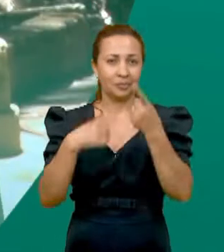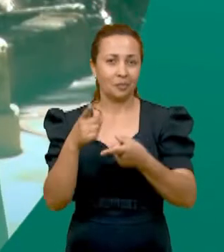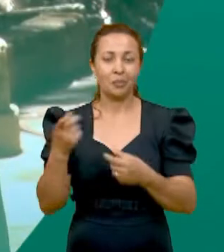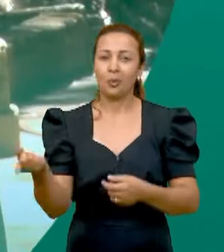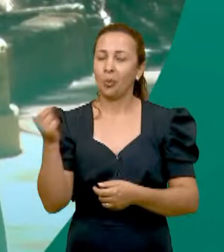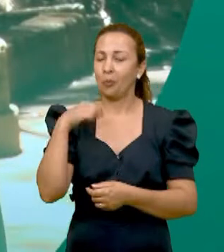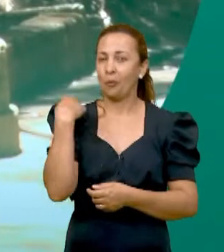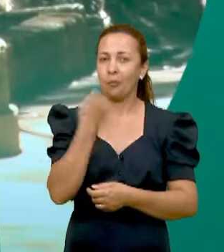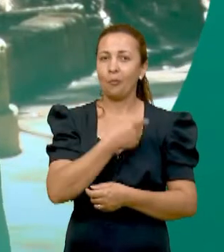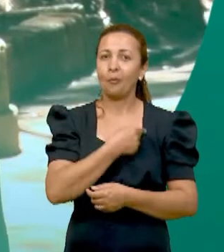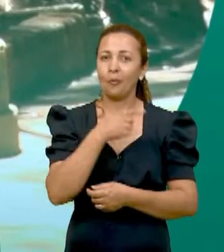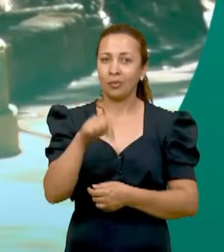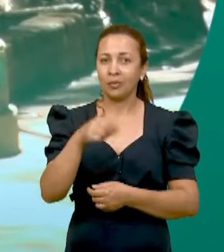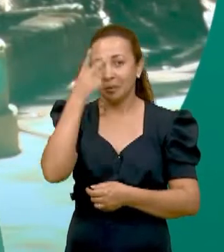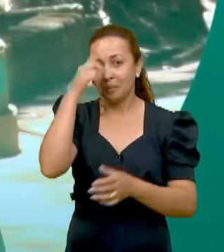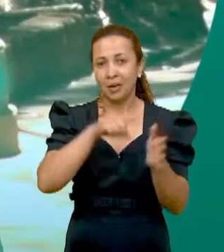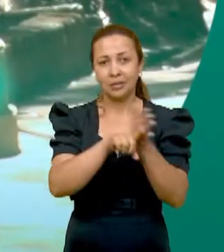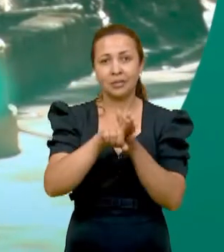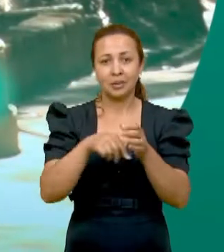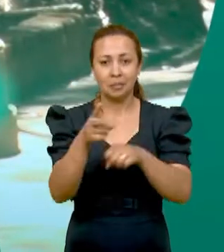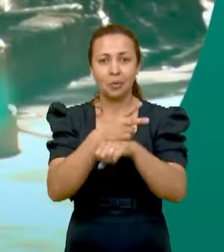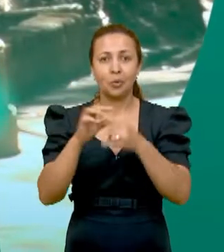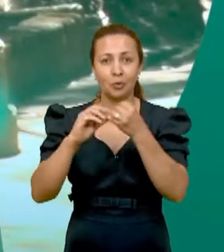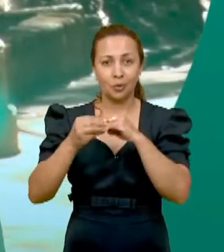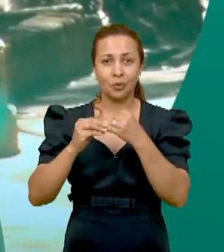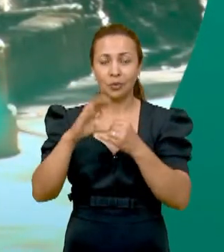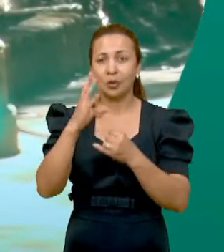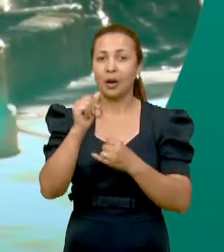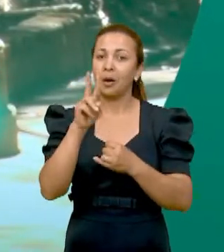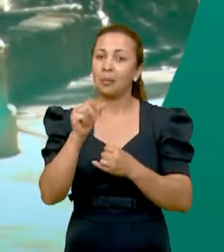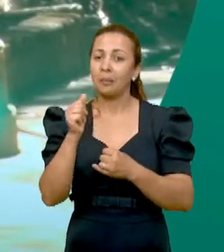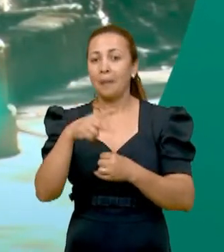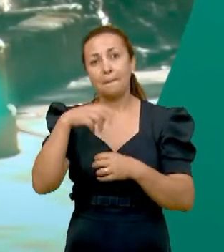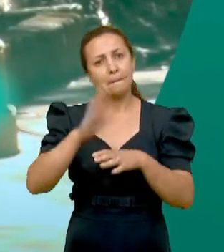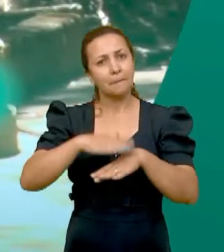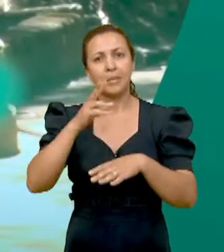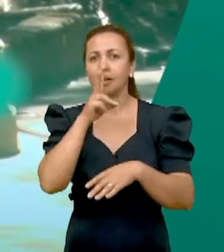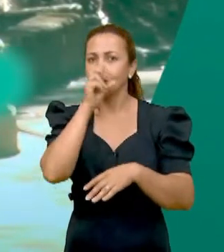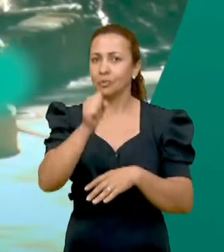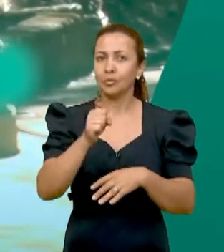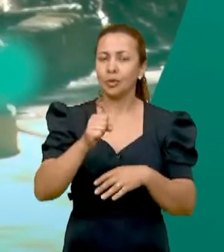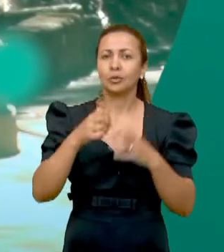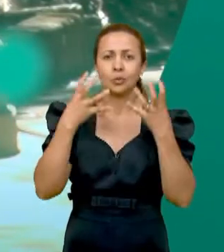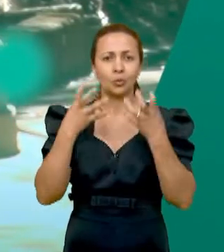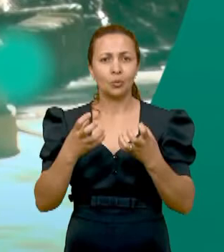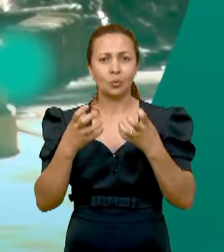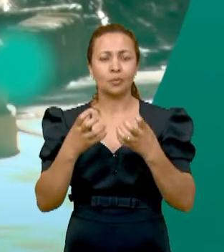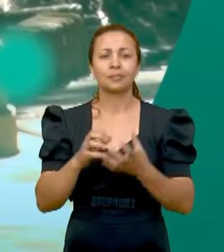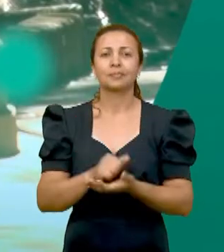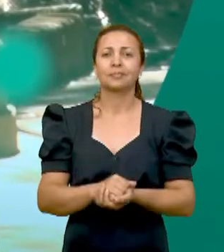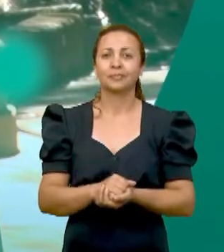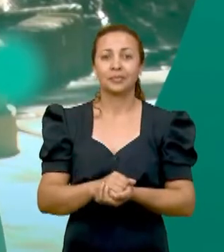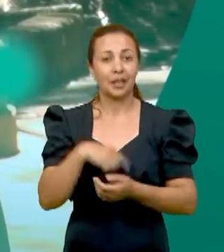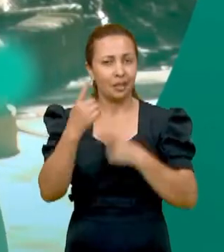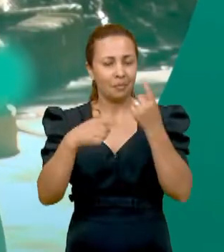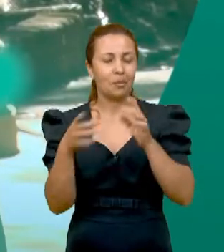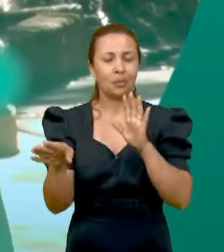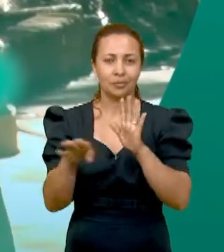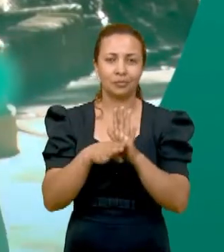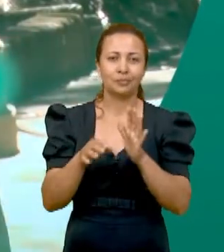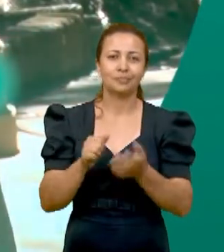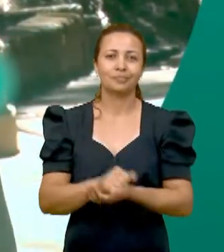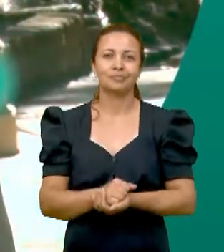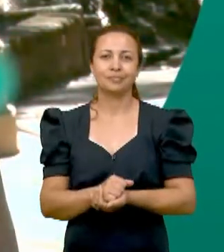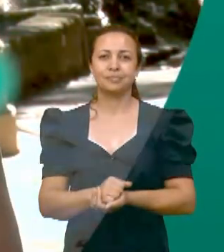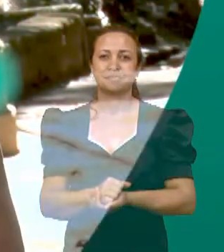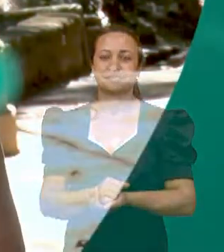E daqui a pouco a gente volta com uma pesquisa que busca tornar o feijão calpi mais resistente às condições climáticas do semiárido. É depois do